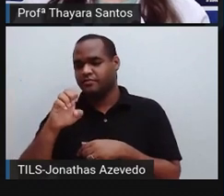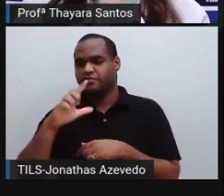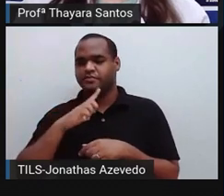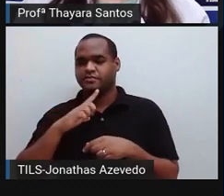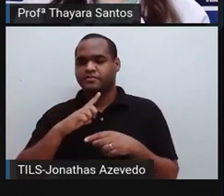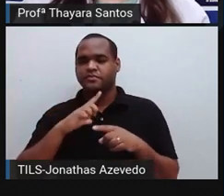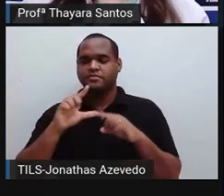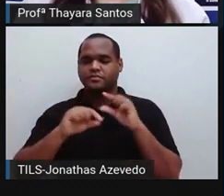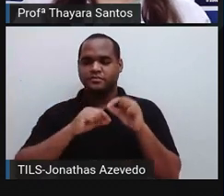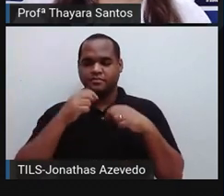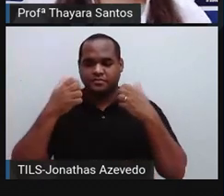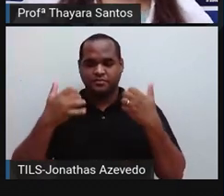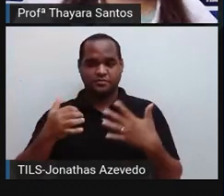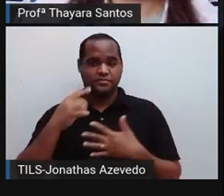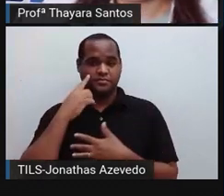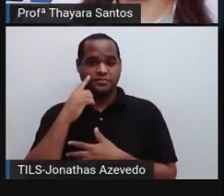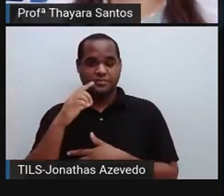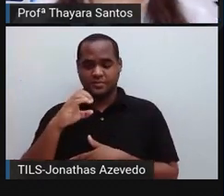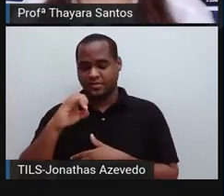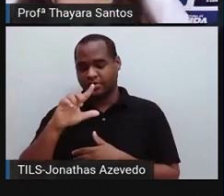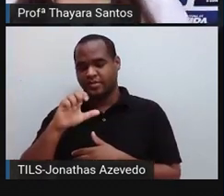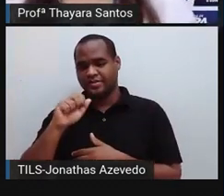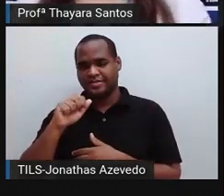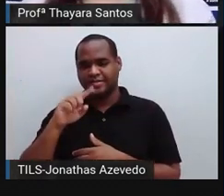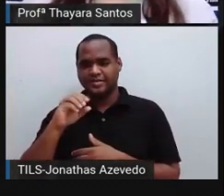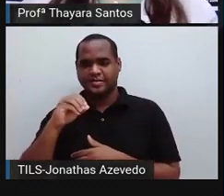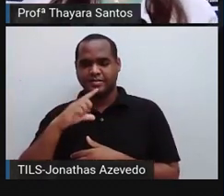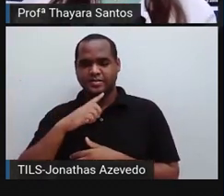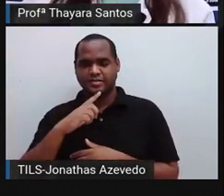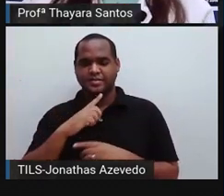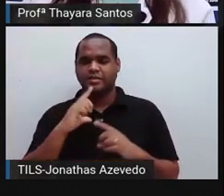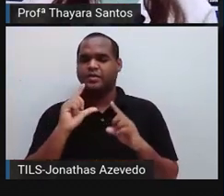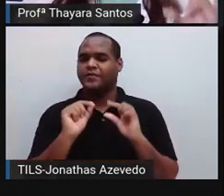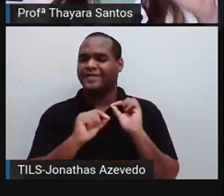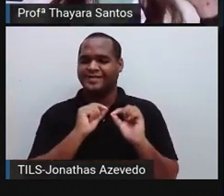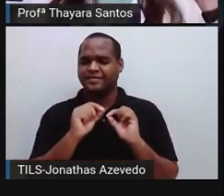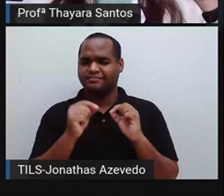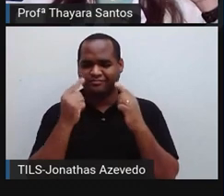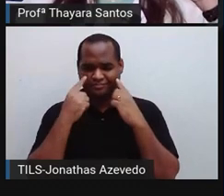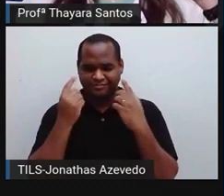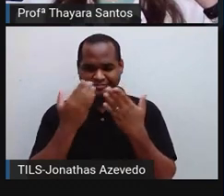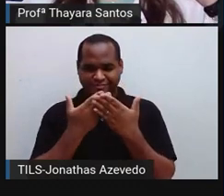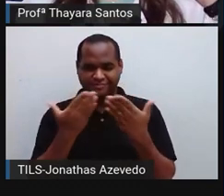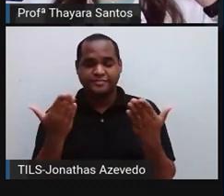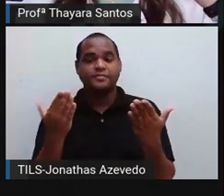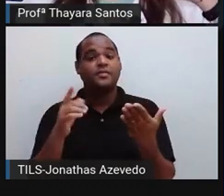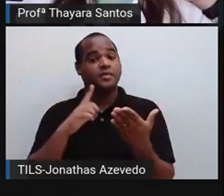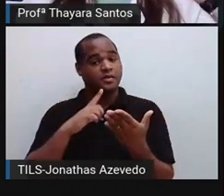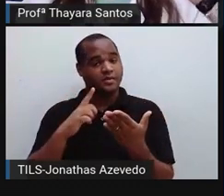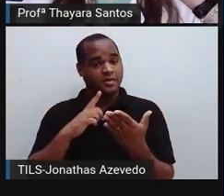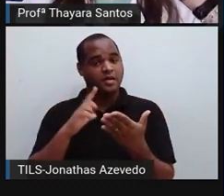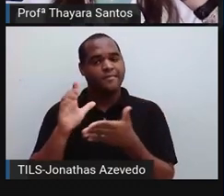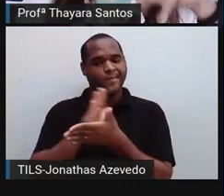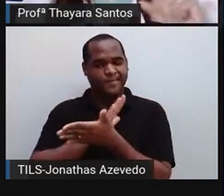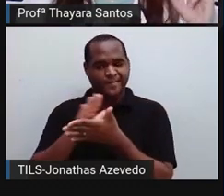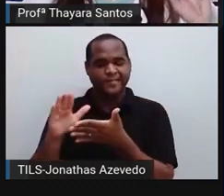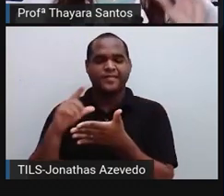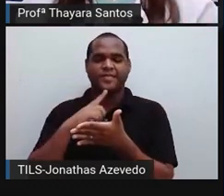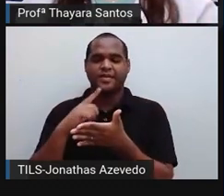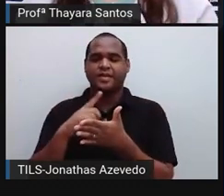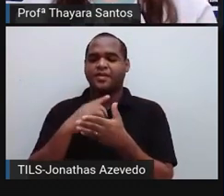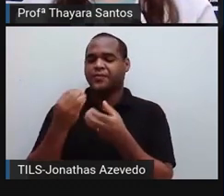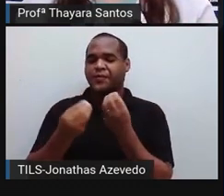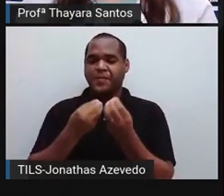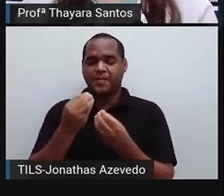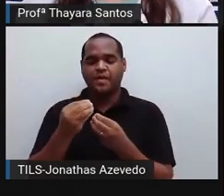protozoares que utilizam cílios para se locomover, como esses que vocês estão vendo aqui, então eles batem esses cíliozinhos e através desses cílios eles